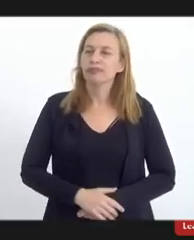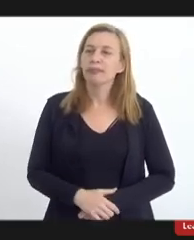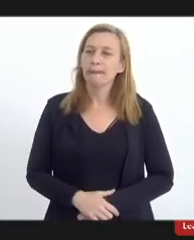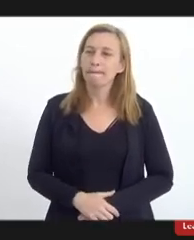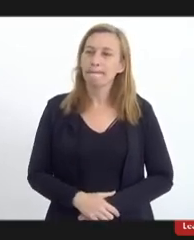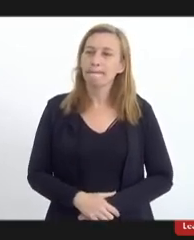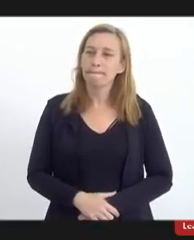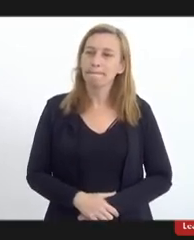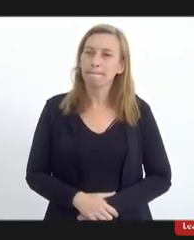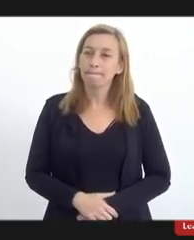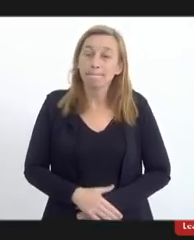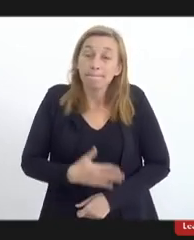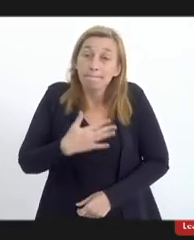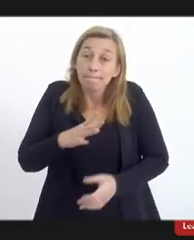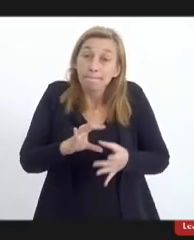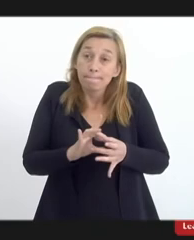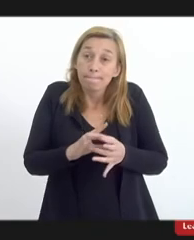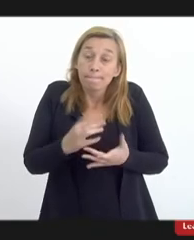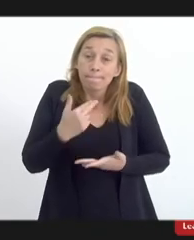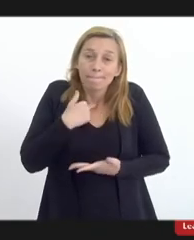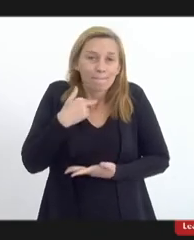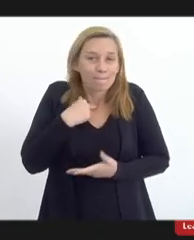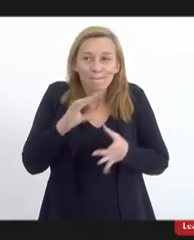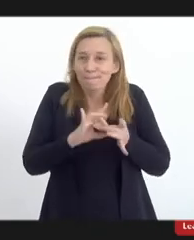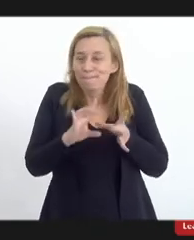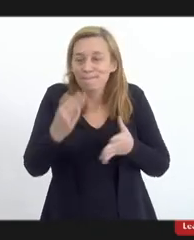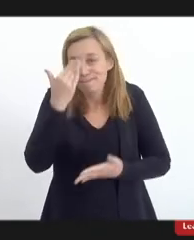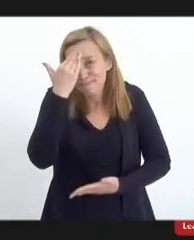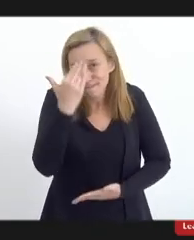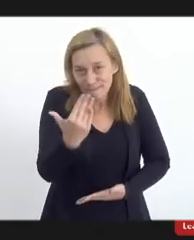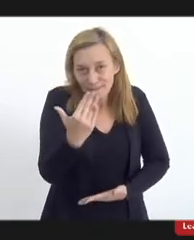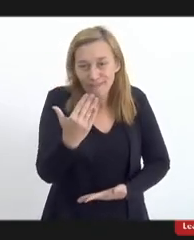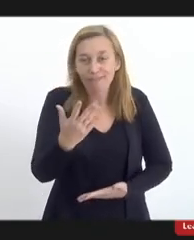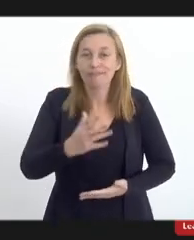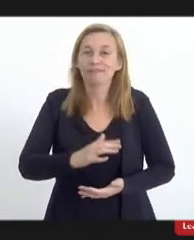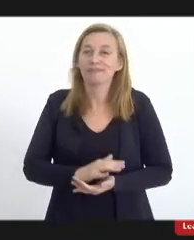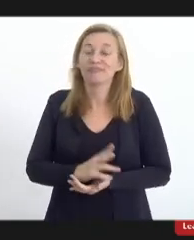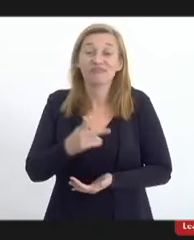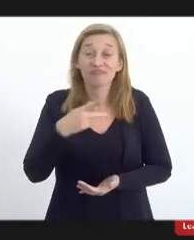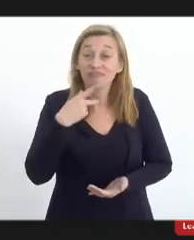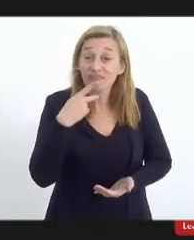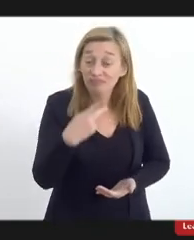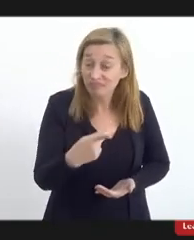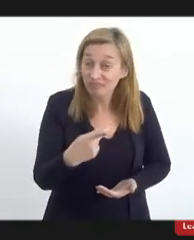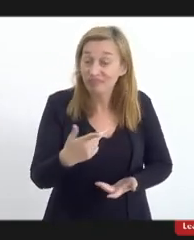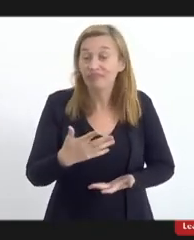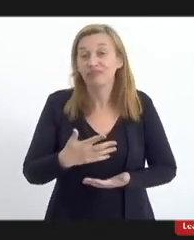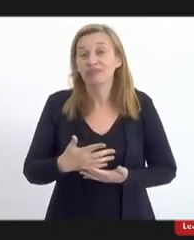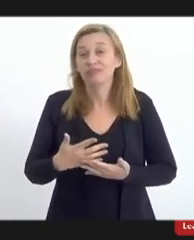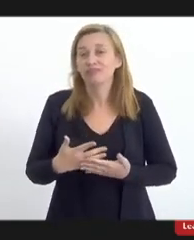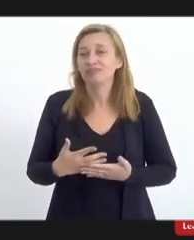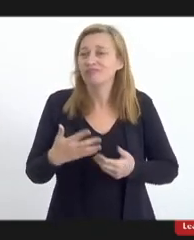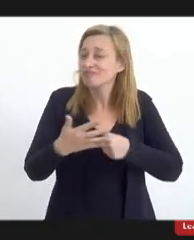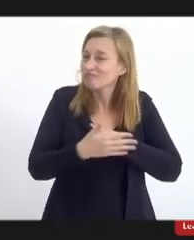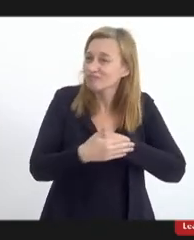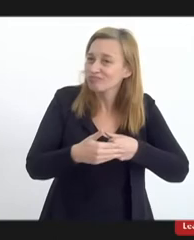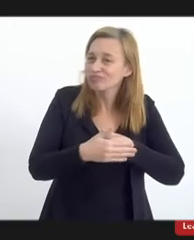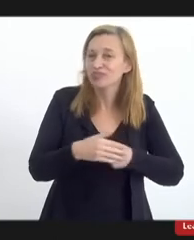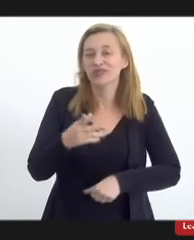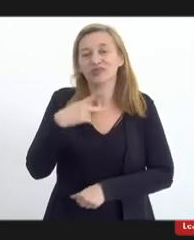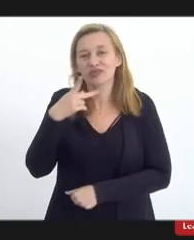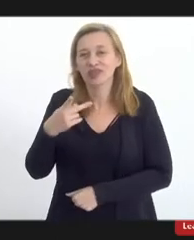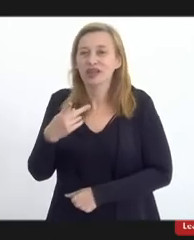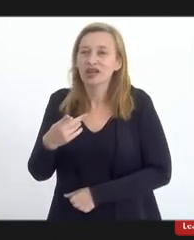eu não posso deixar de agradecer as menções elogiosas não é dizer ao querido